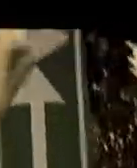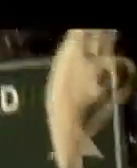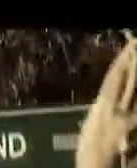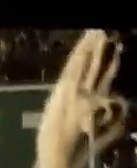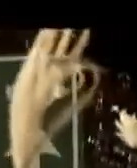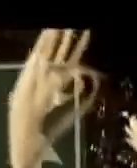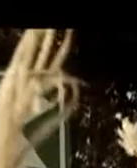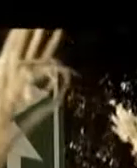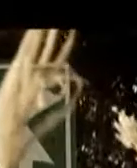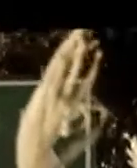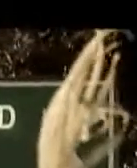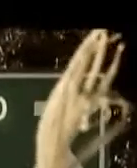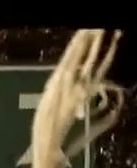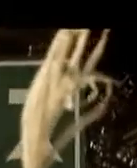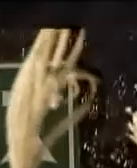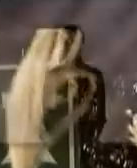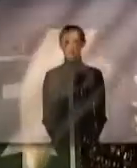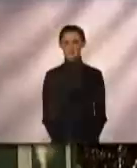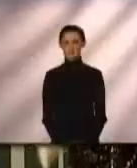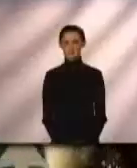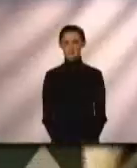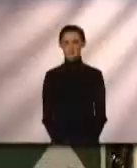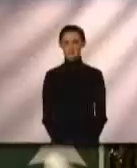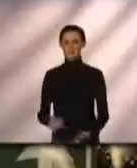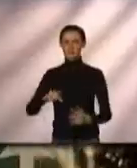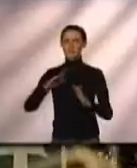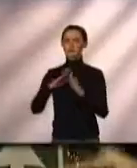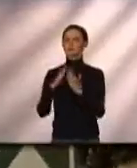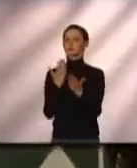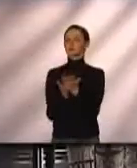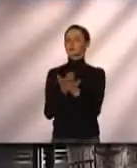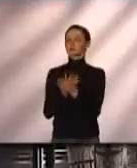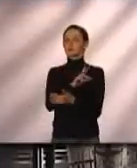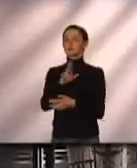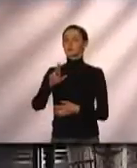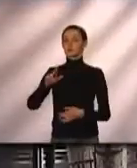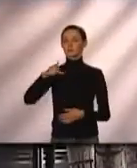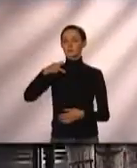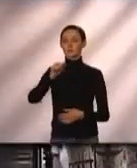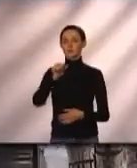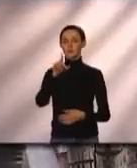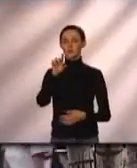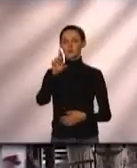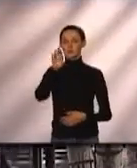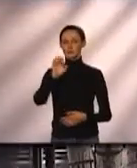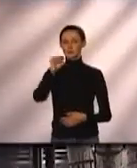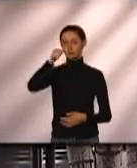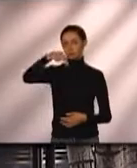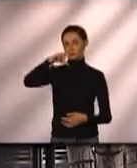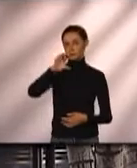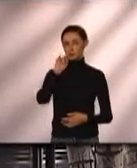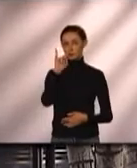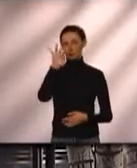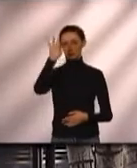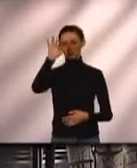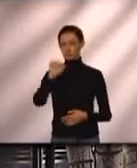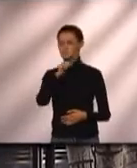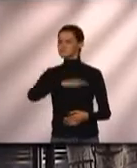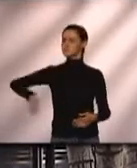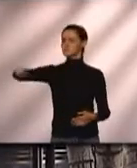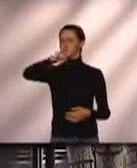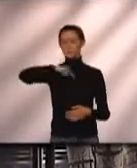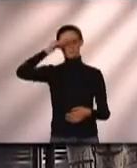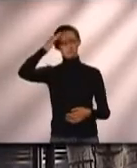Música Aqui no Colégio Padre Enxieta, nós vivemos uma experiência